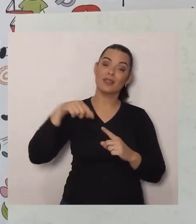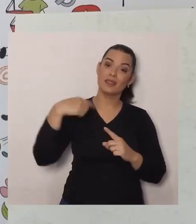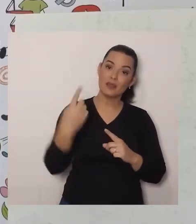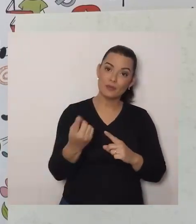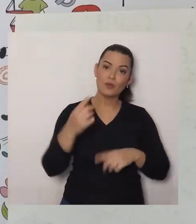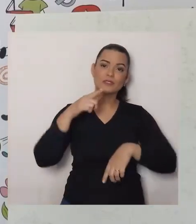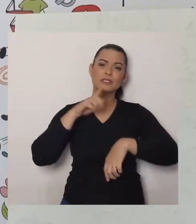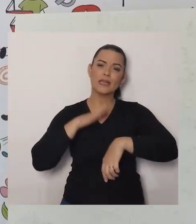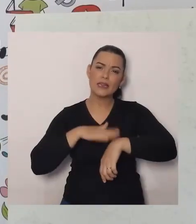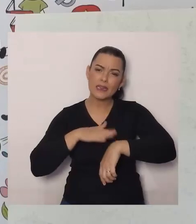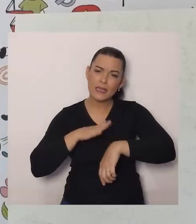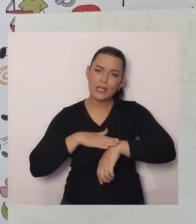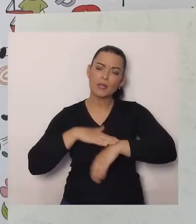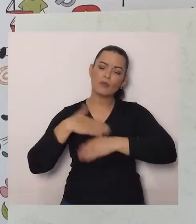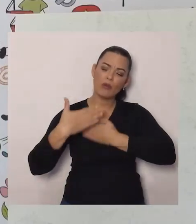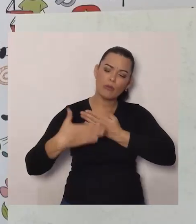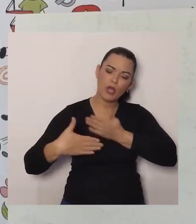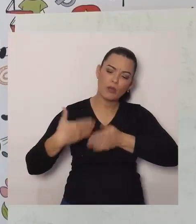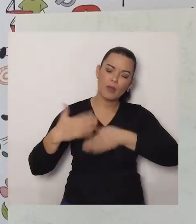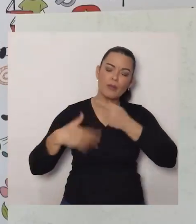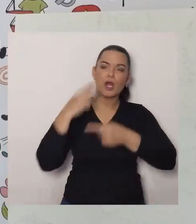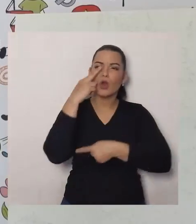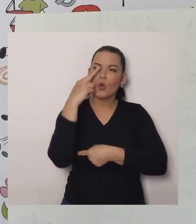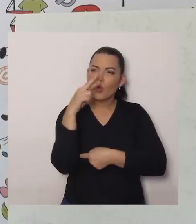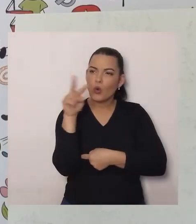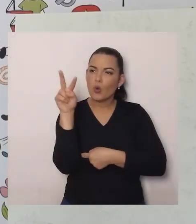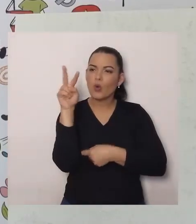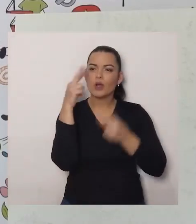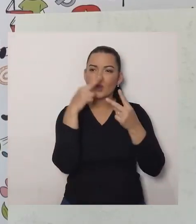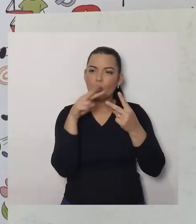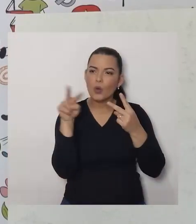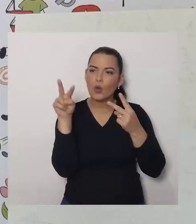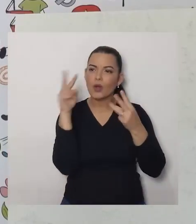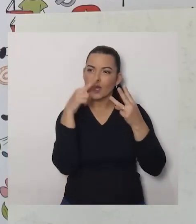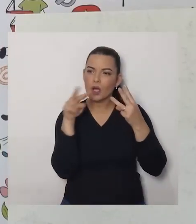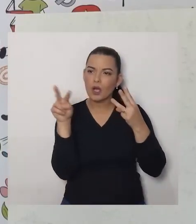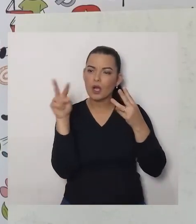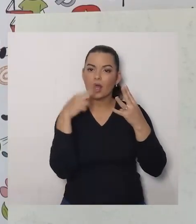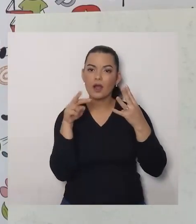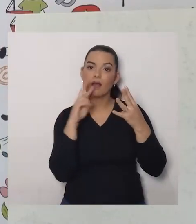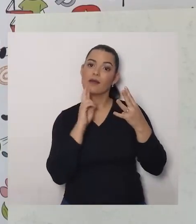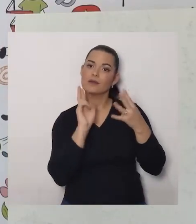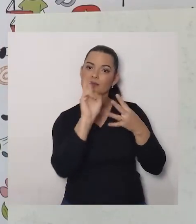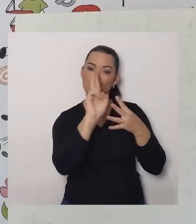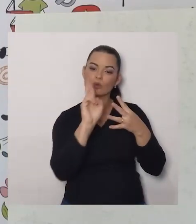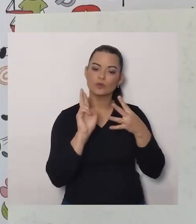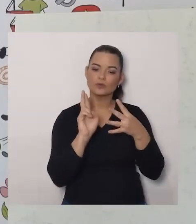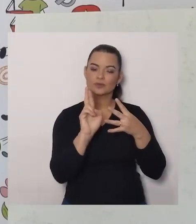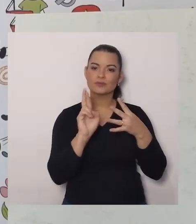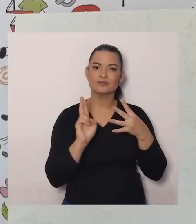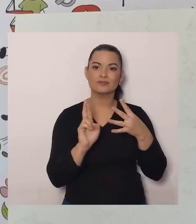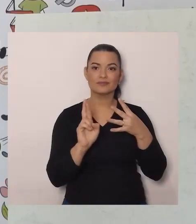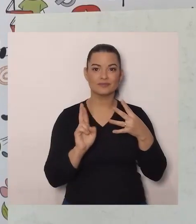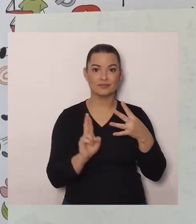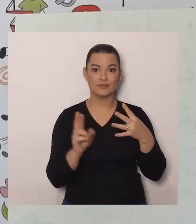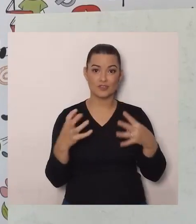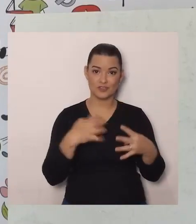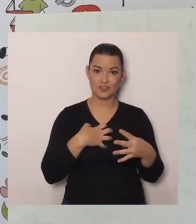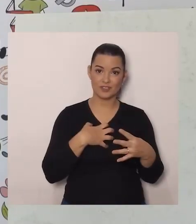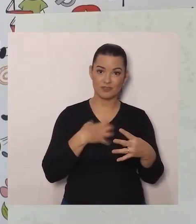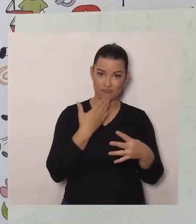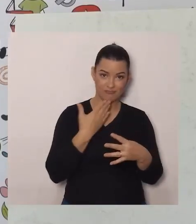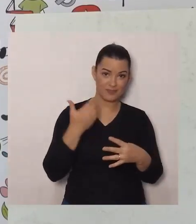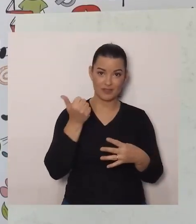depois, Com calma, Eu vou olhando, Uma por uma, E vou respondendo, De maneira mais, Personalizada,